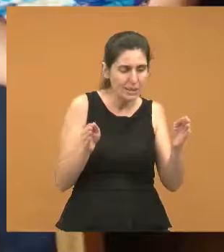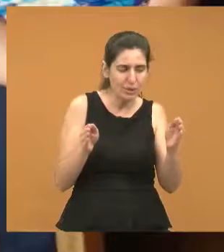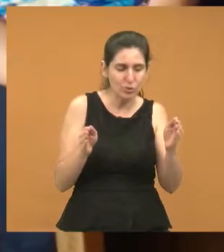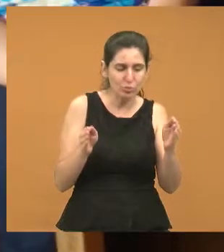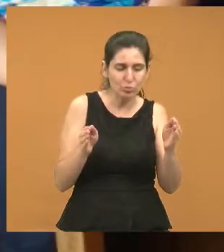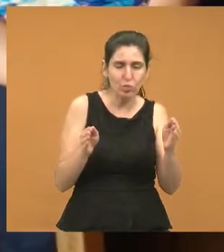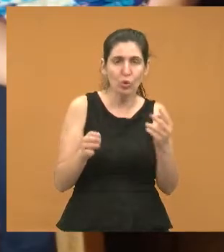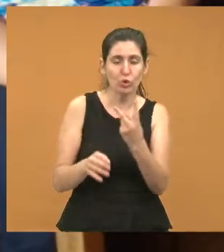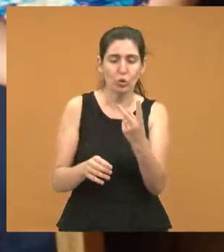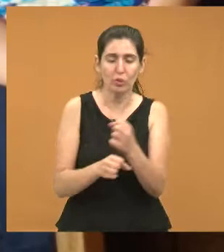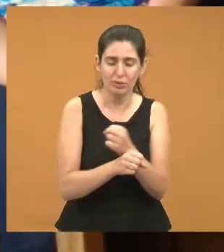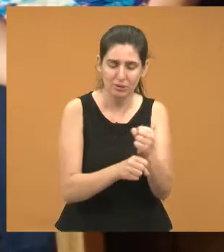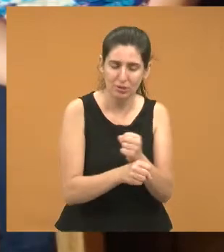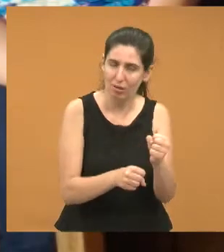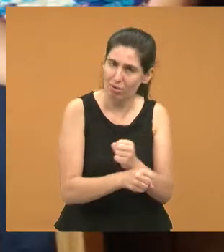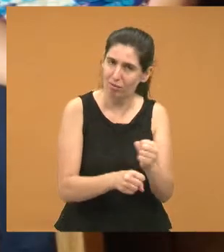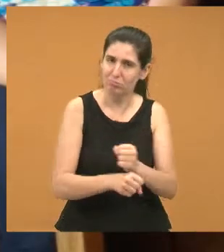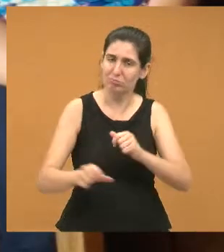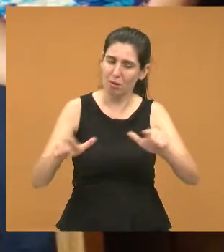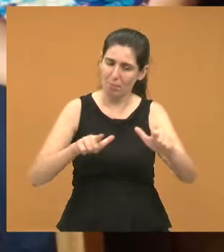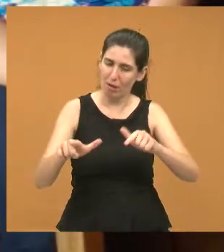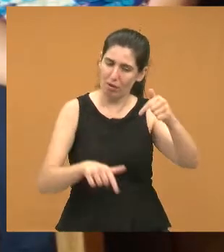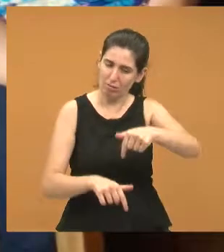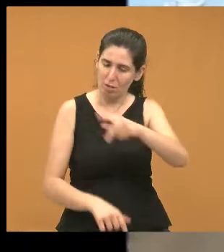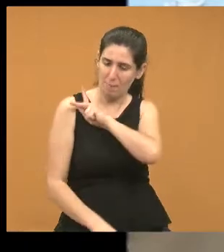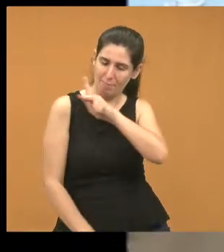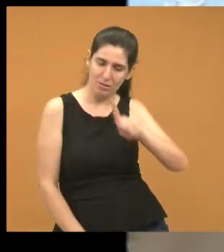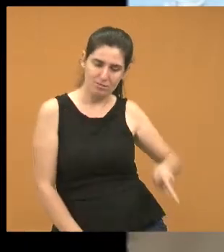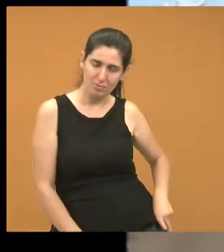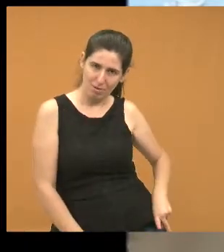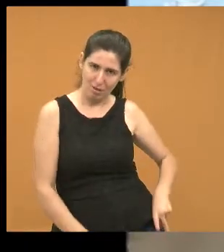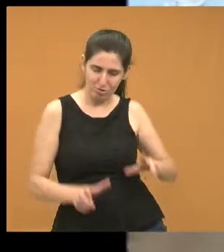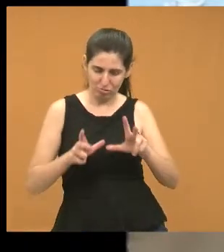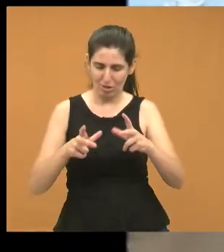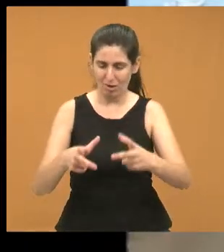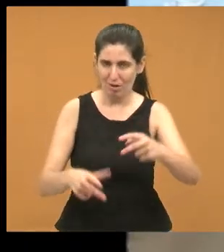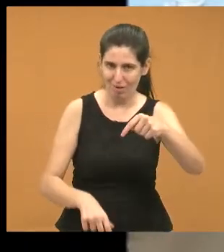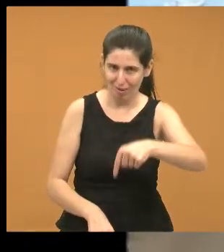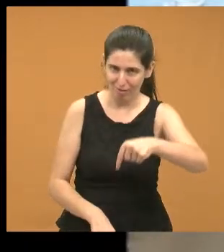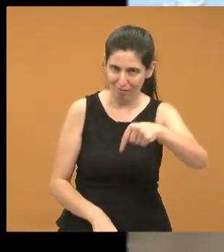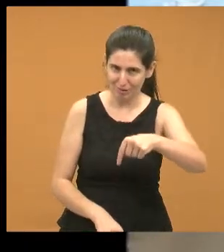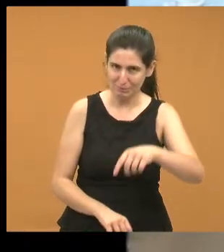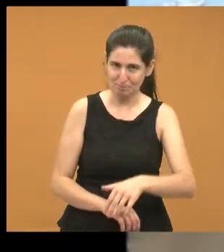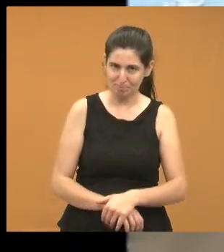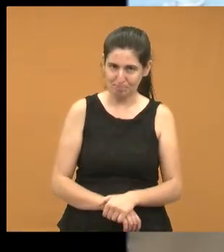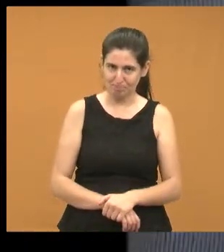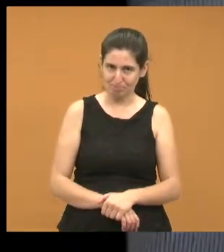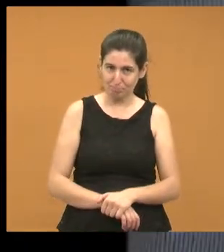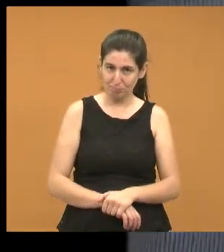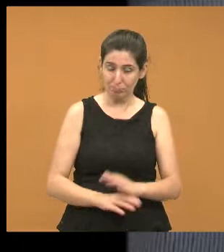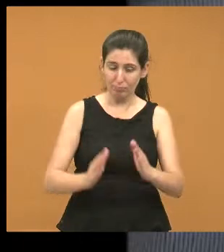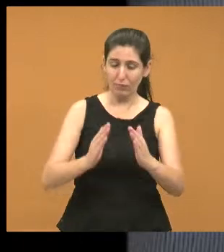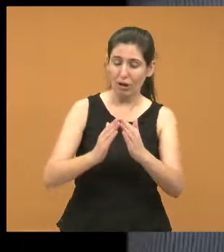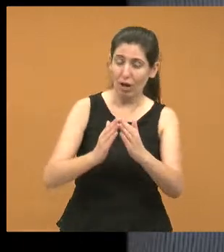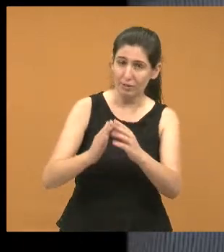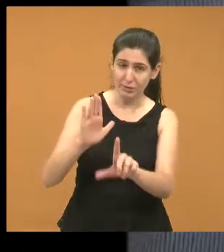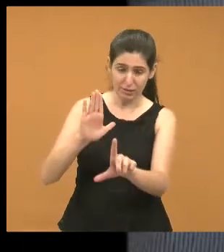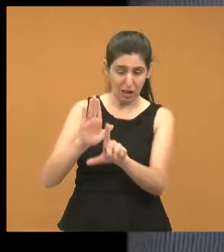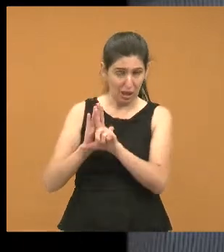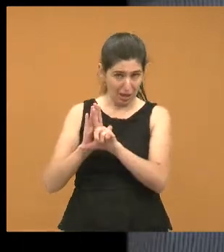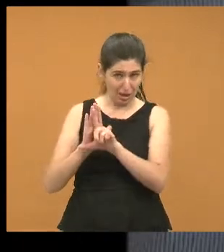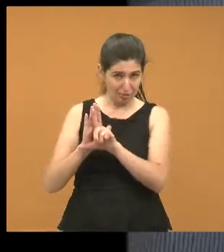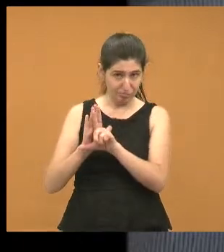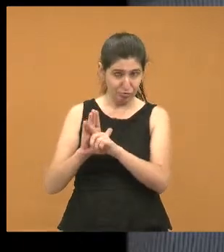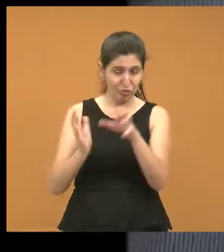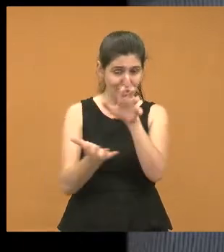anos de janeiro, à frente dessa casa como presidente, presidindo essa casa do Legislativo, a casa de lei da cidade de